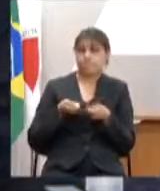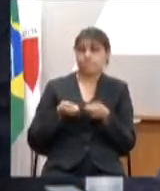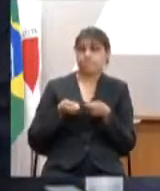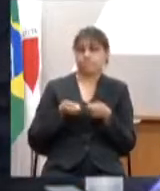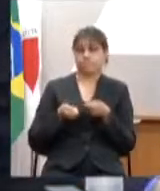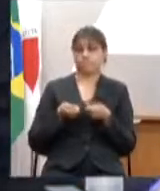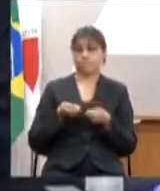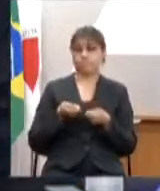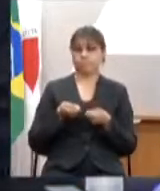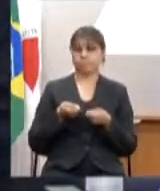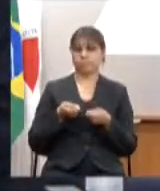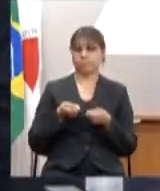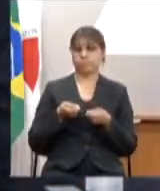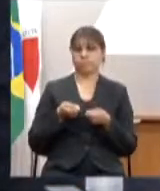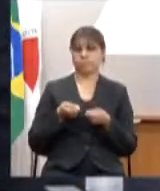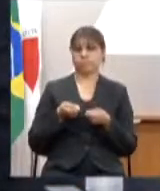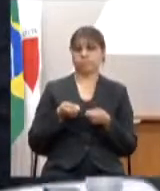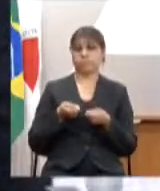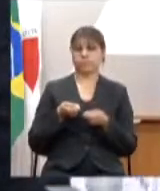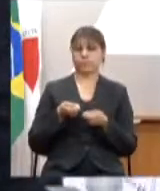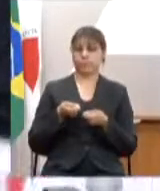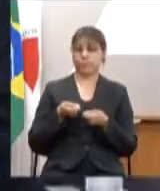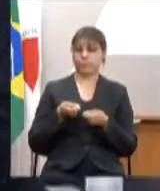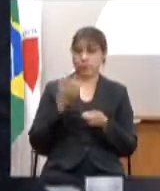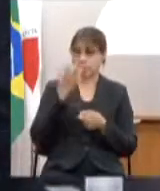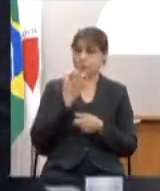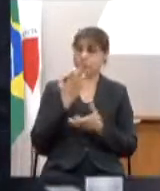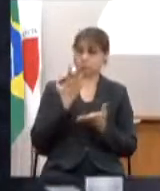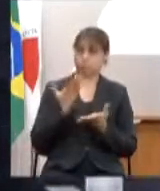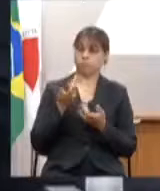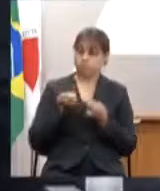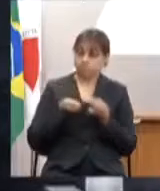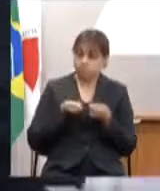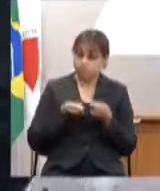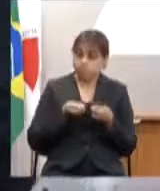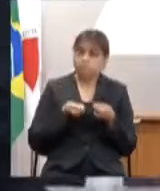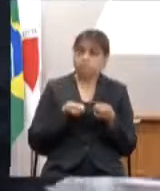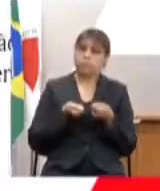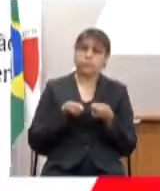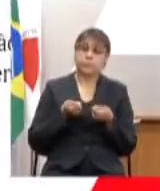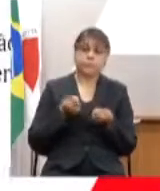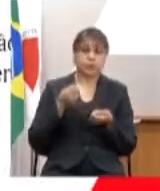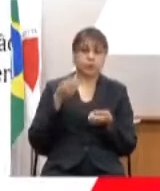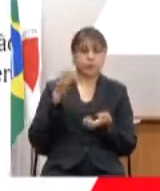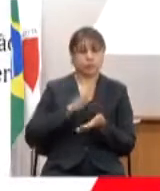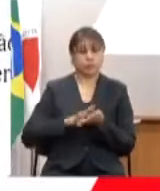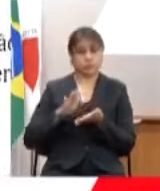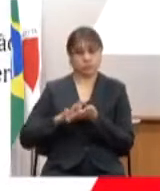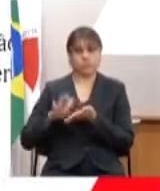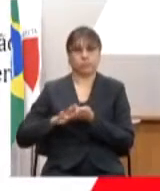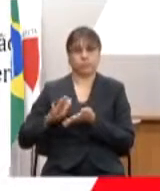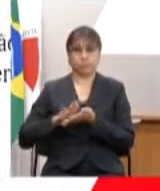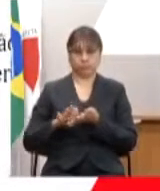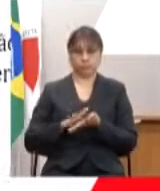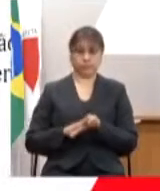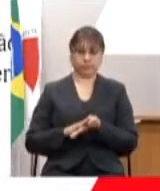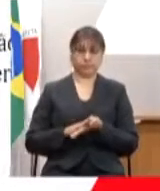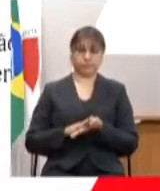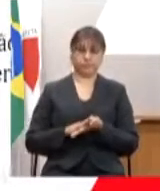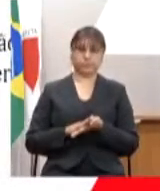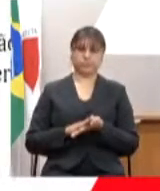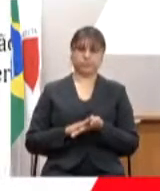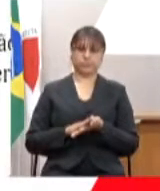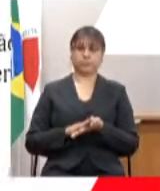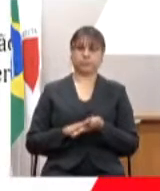bem severo nessas despesas discricionárias. E nós fizemos